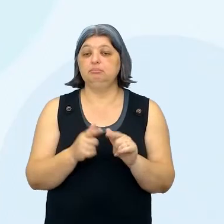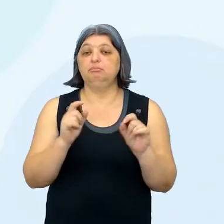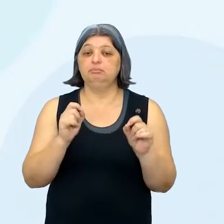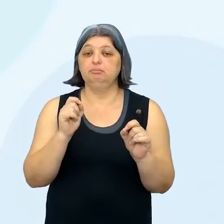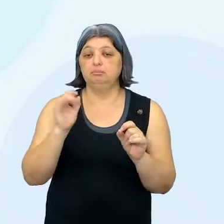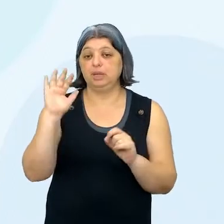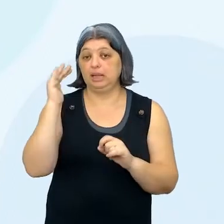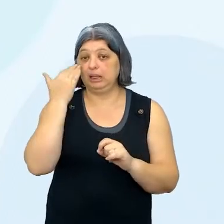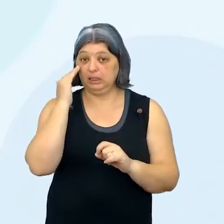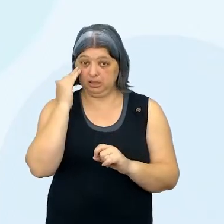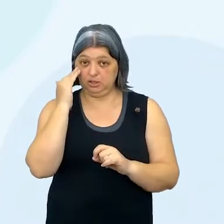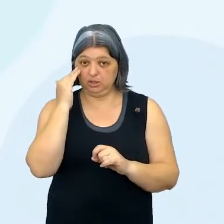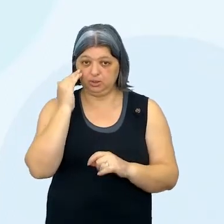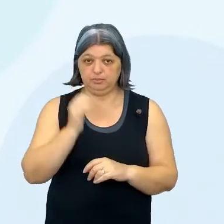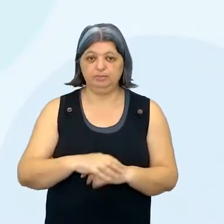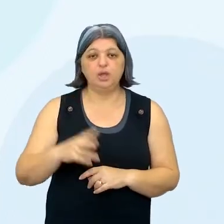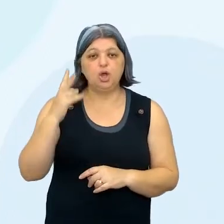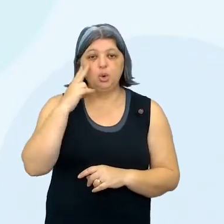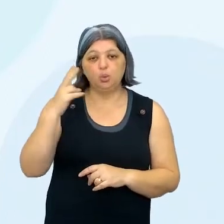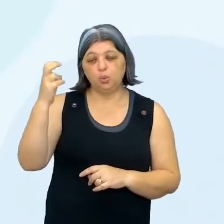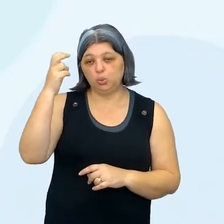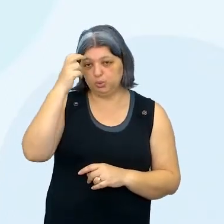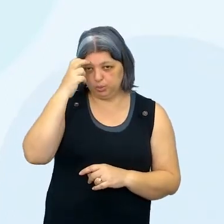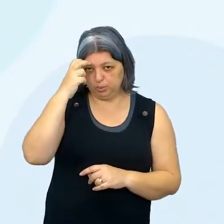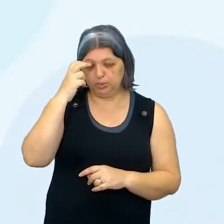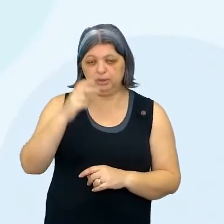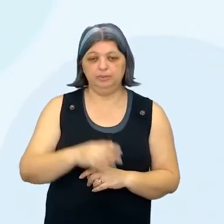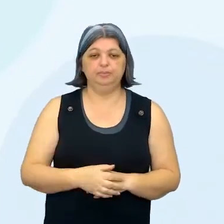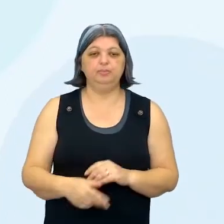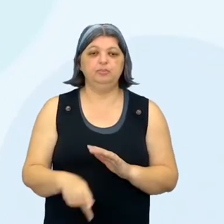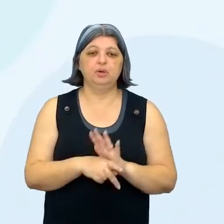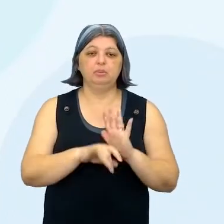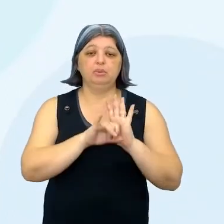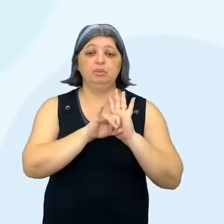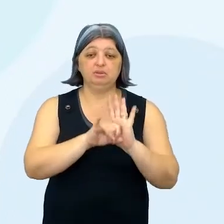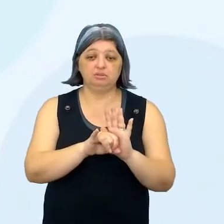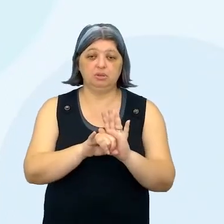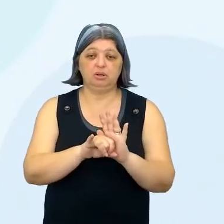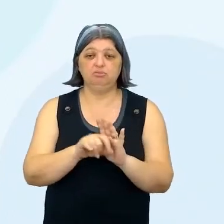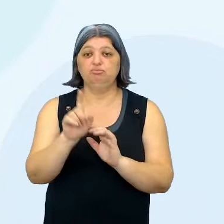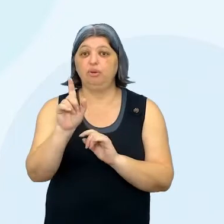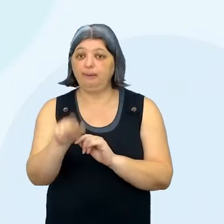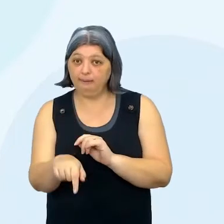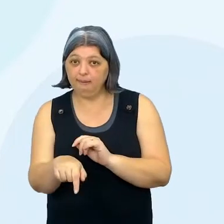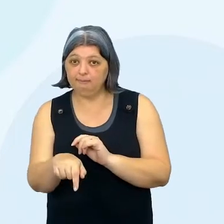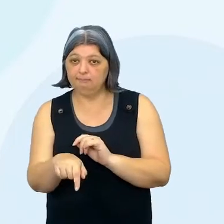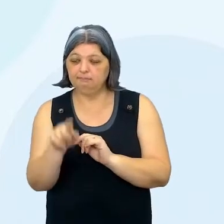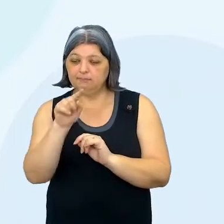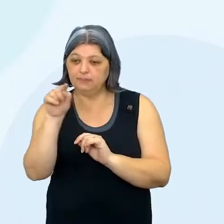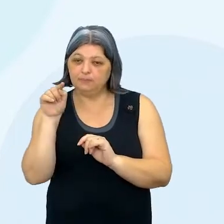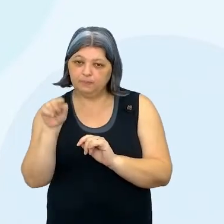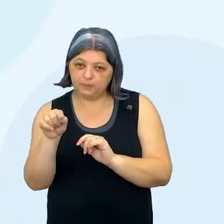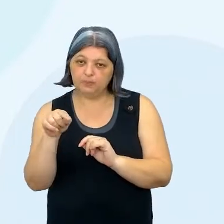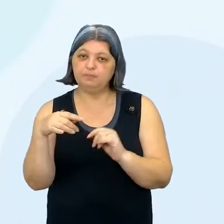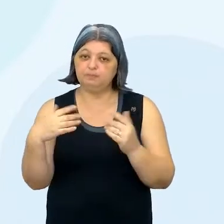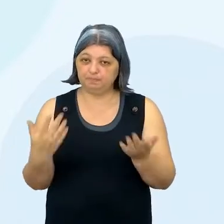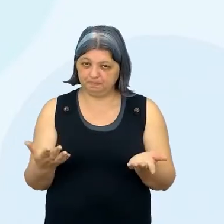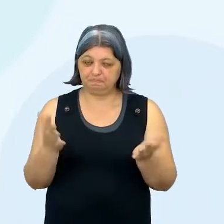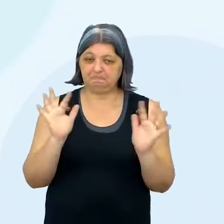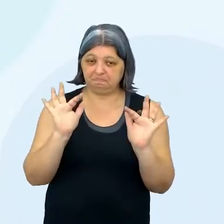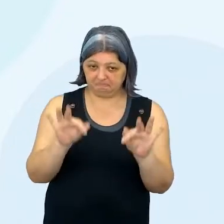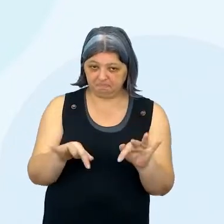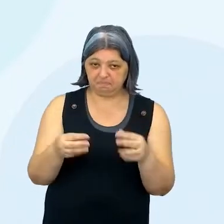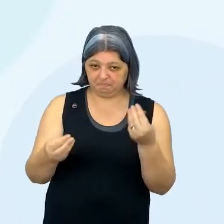compreendido que envolve cultura e identidade é. E aí se inicia o estudo de caso. Para